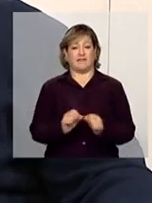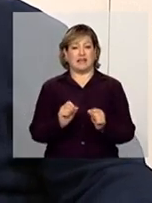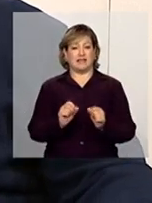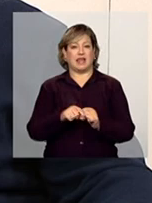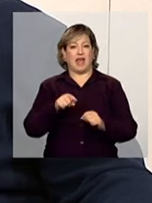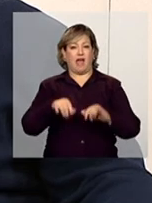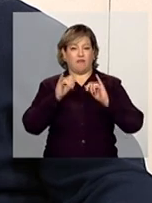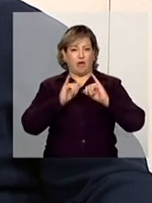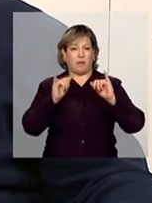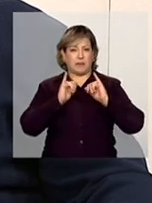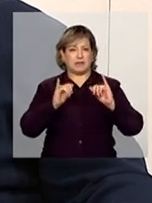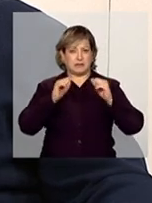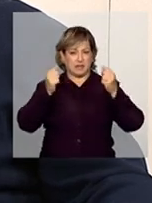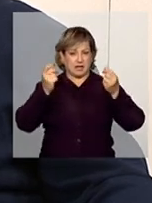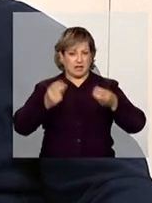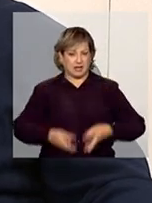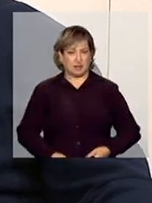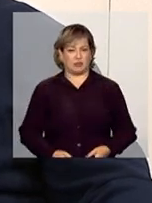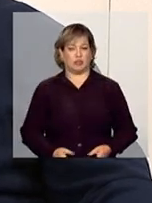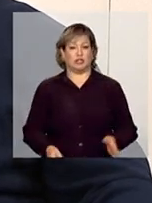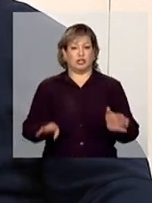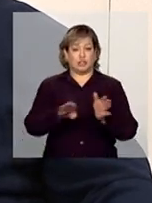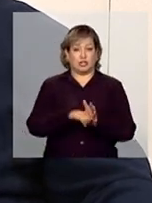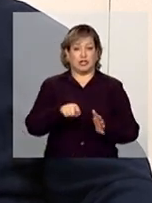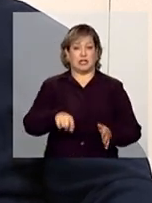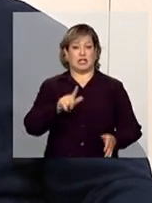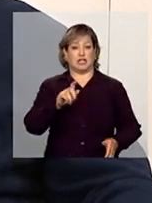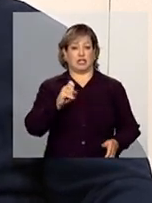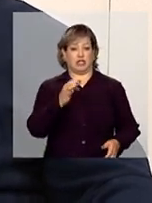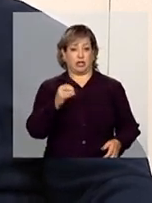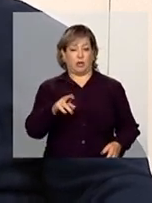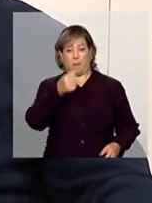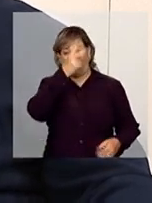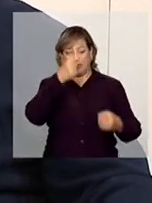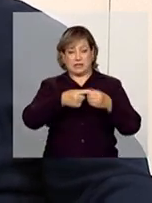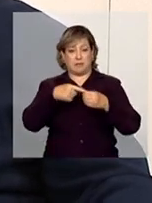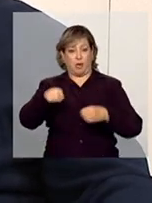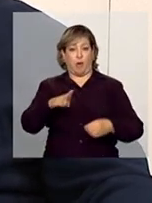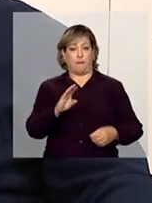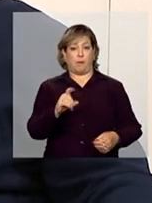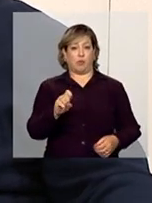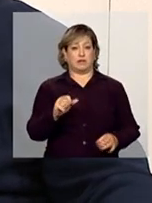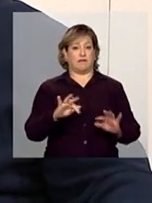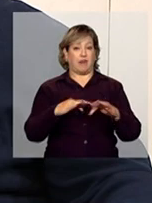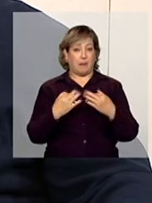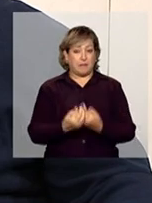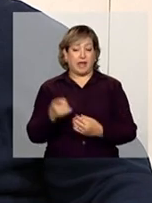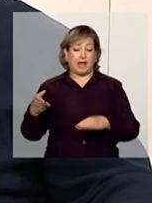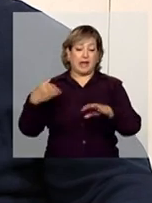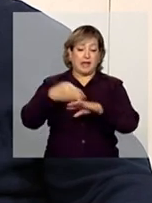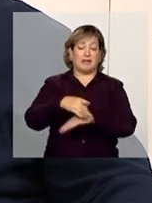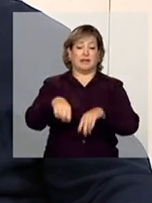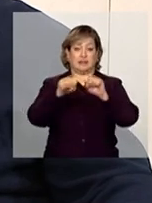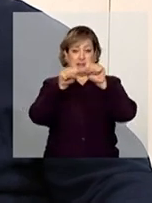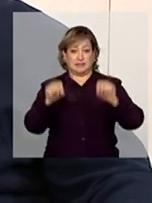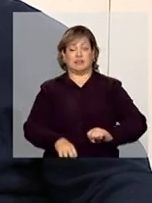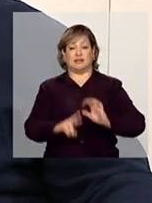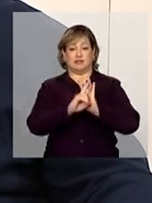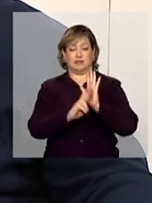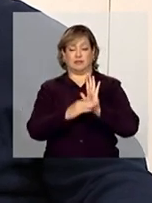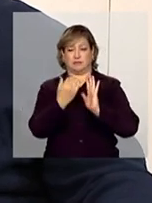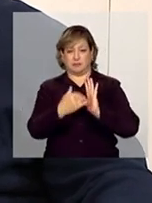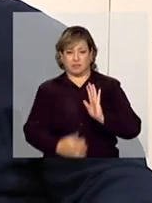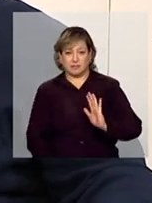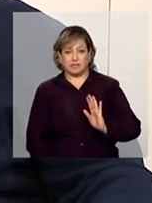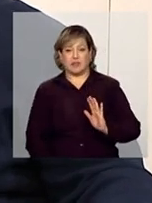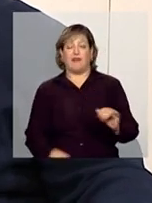informação, essa declaração chegar no gestor municipal do Bolsa Família para que ele entre no sistema de constitucionalidades e